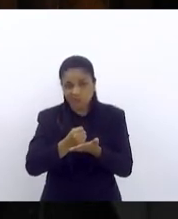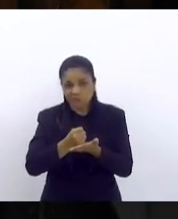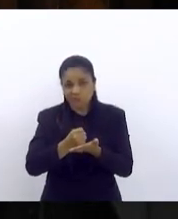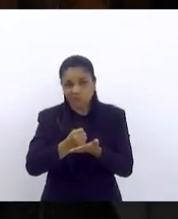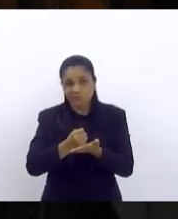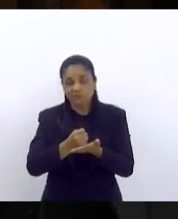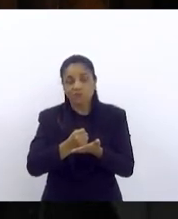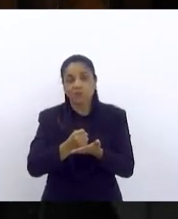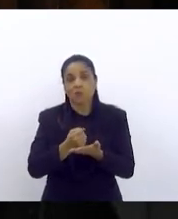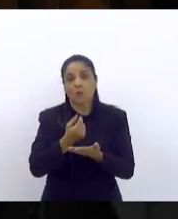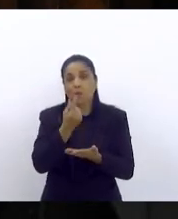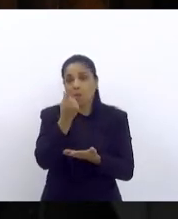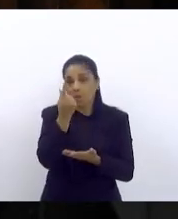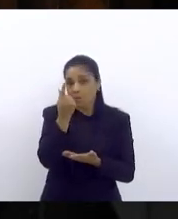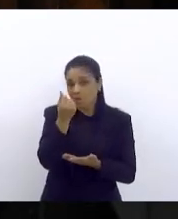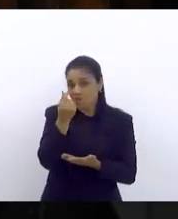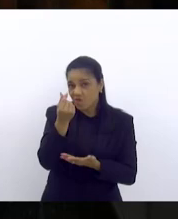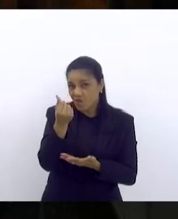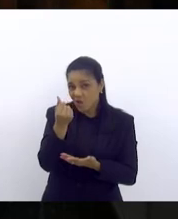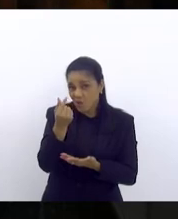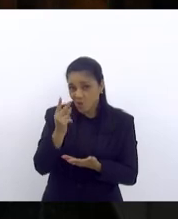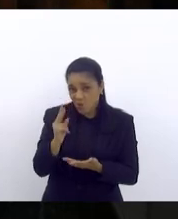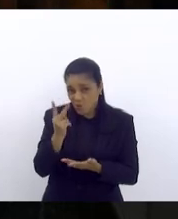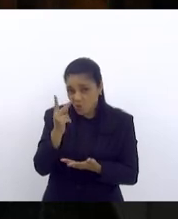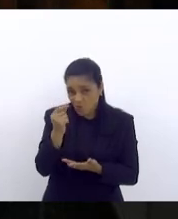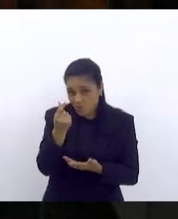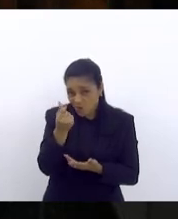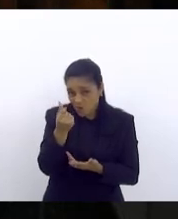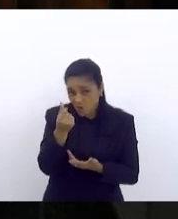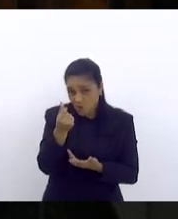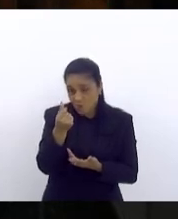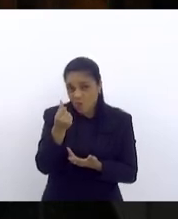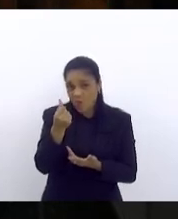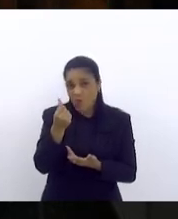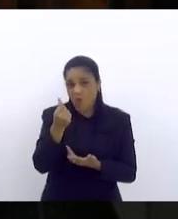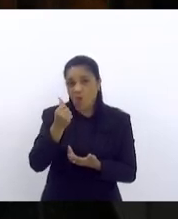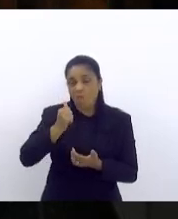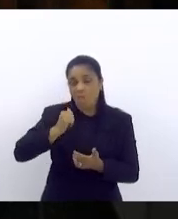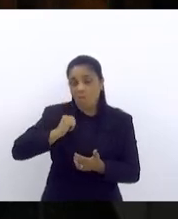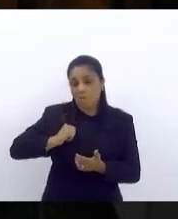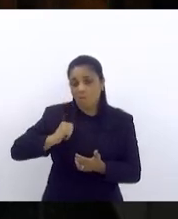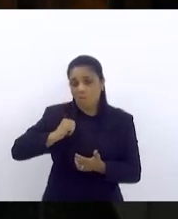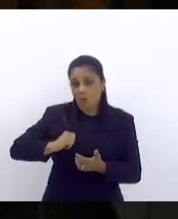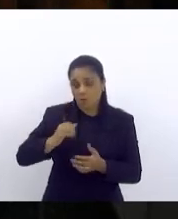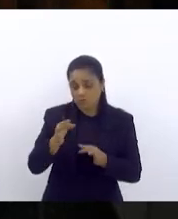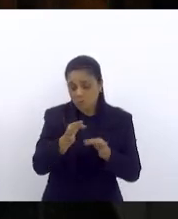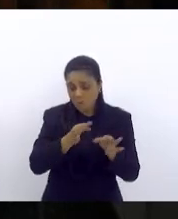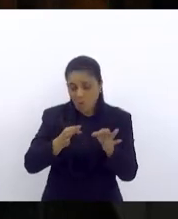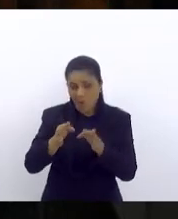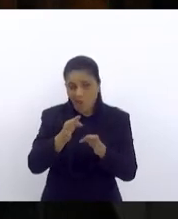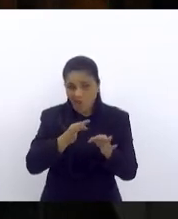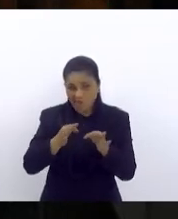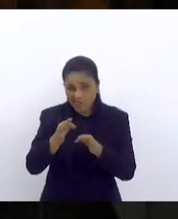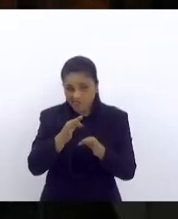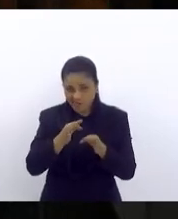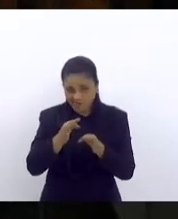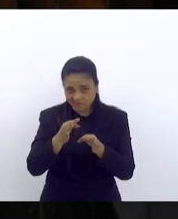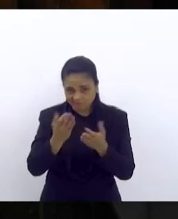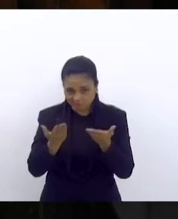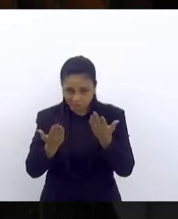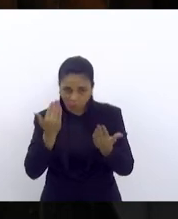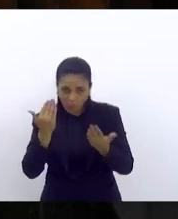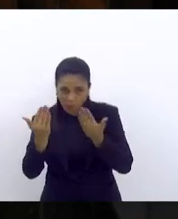geral de preços que considerava uma bolsa de moedas quando